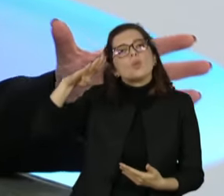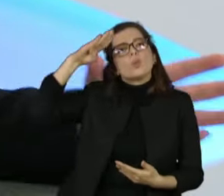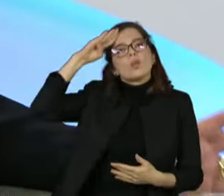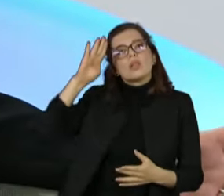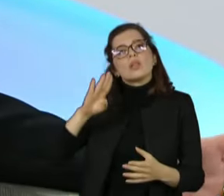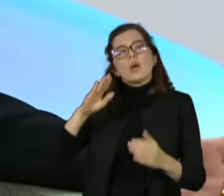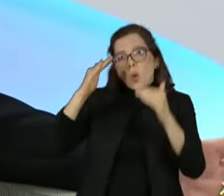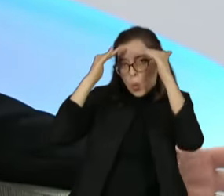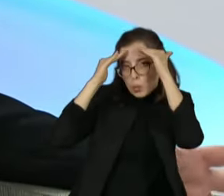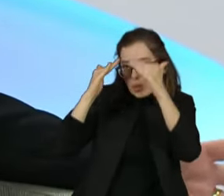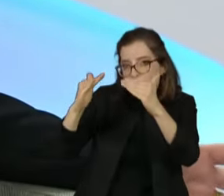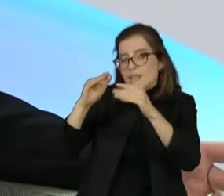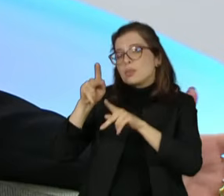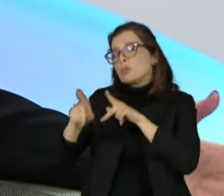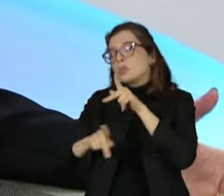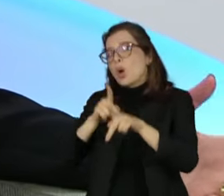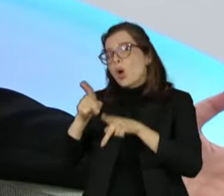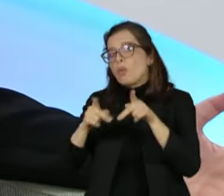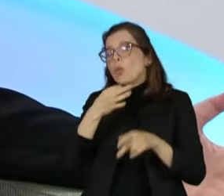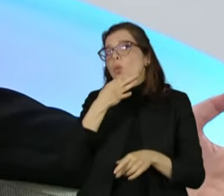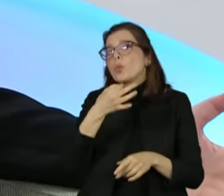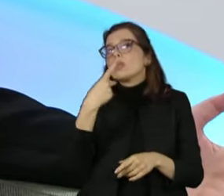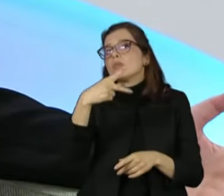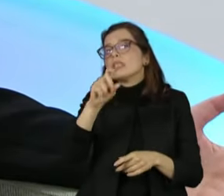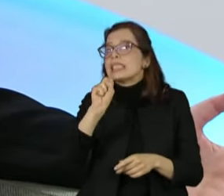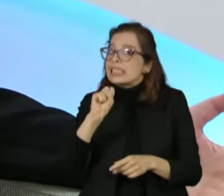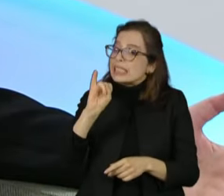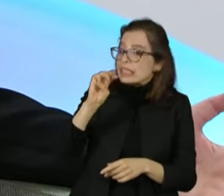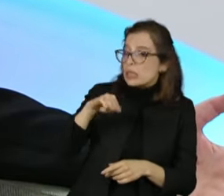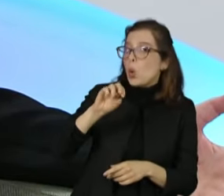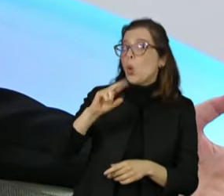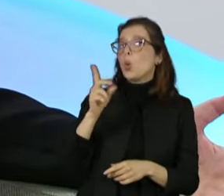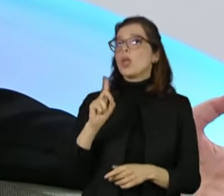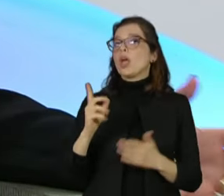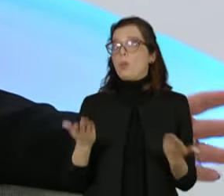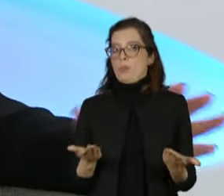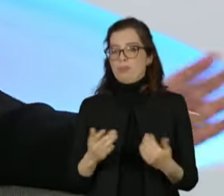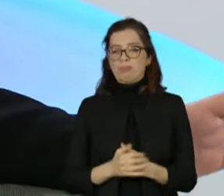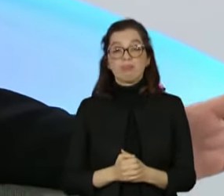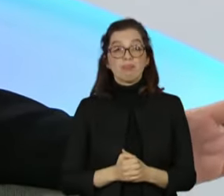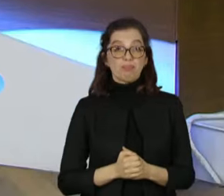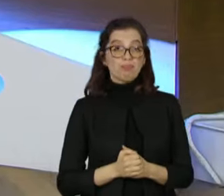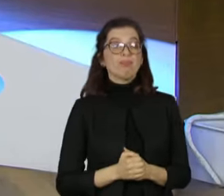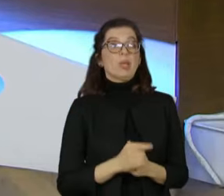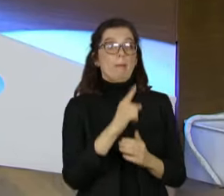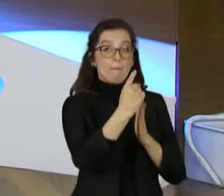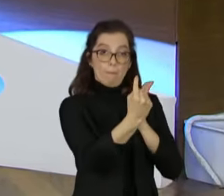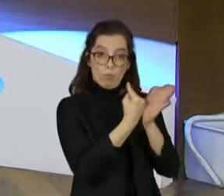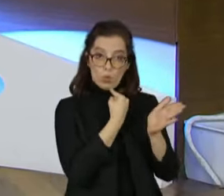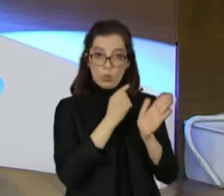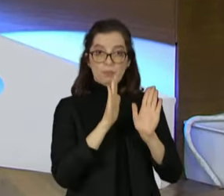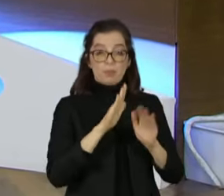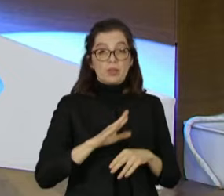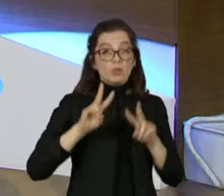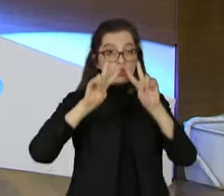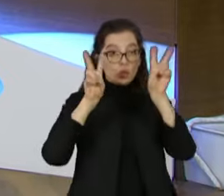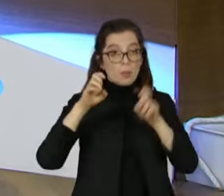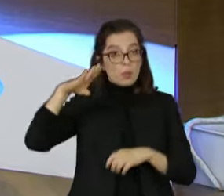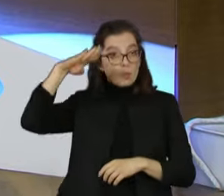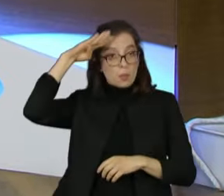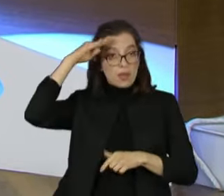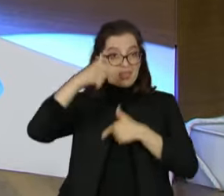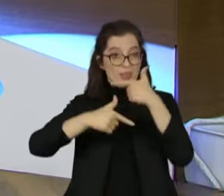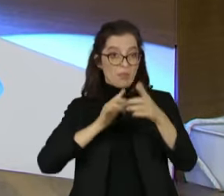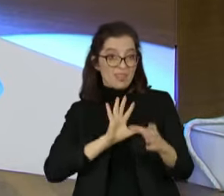você me perguntou qual é o papel dos militares na política. Nenhum, não pode haver. Essa